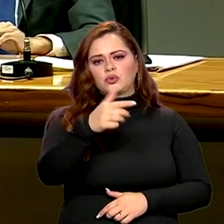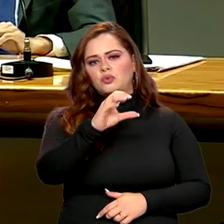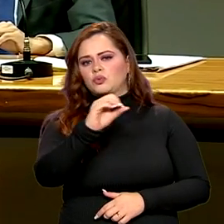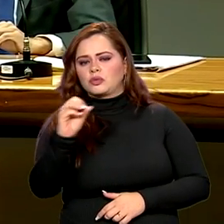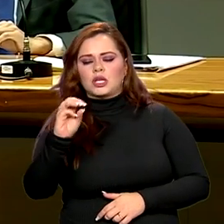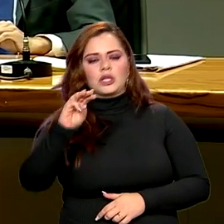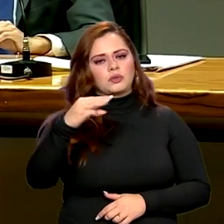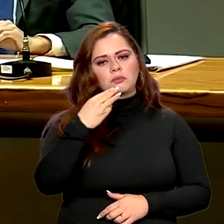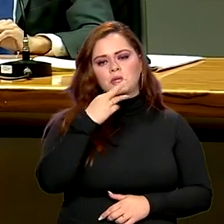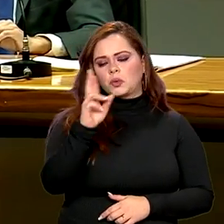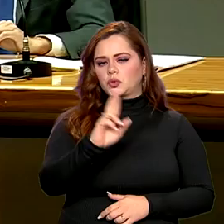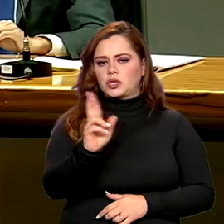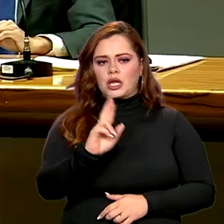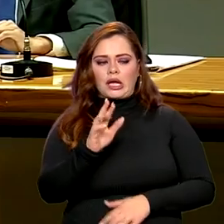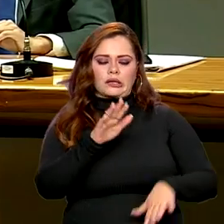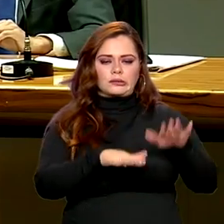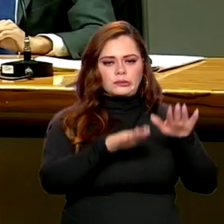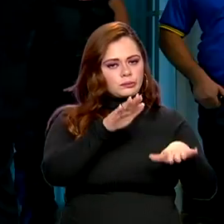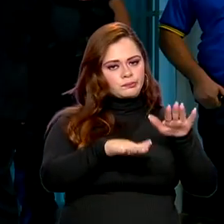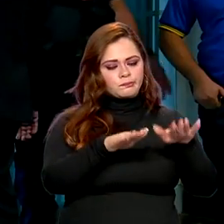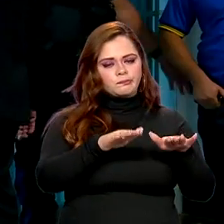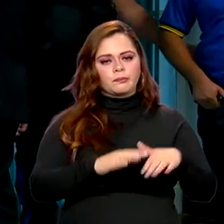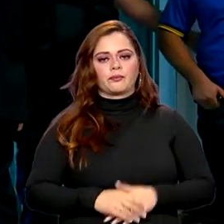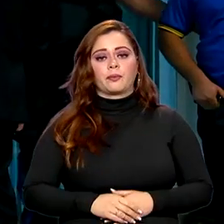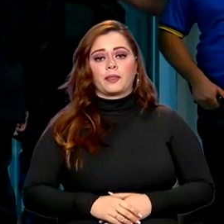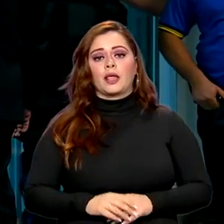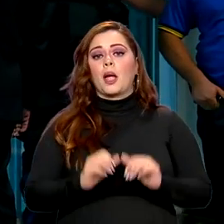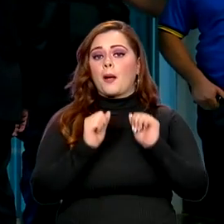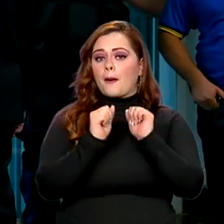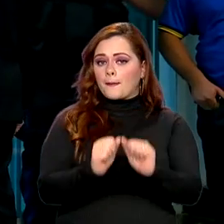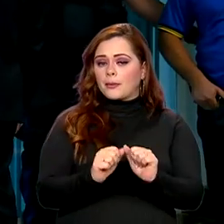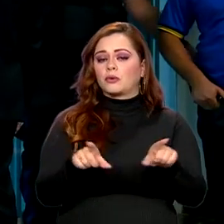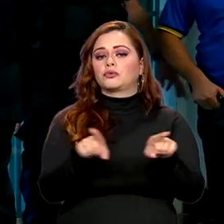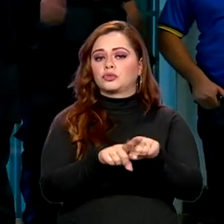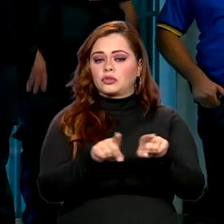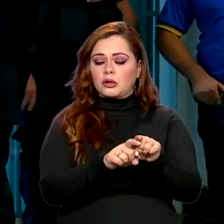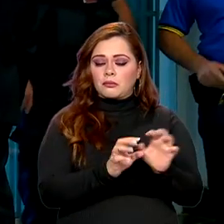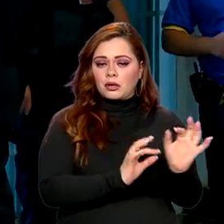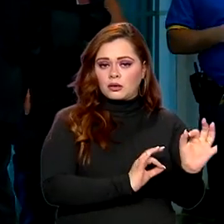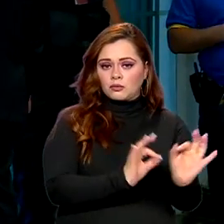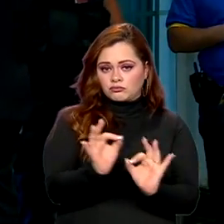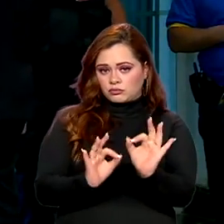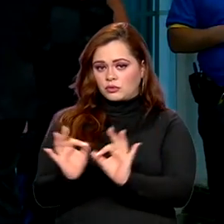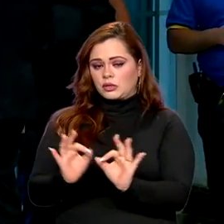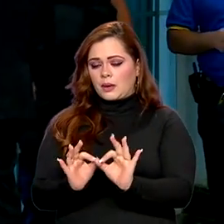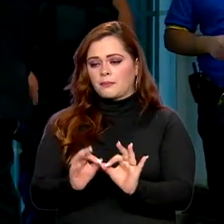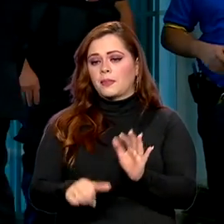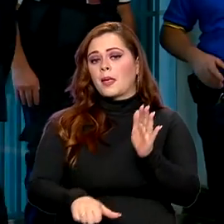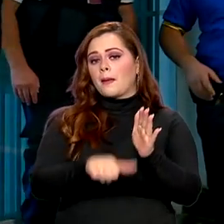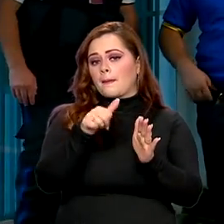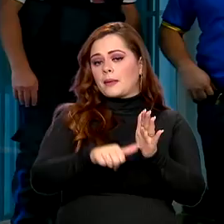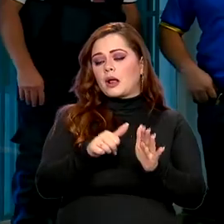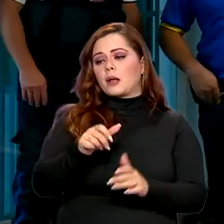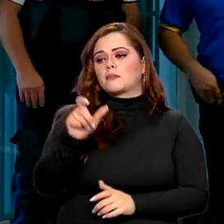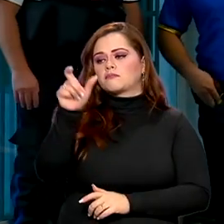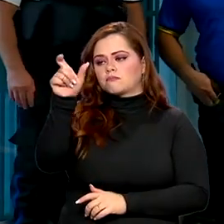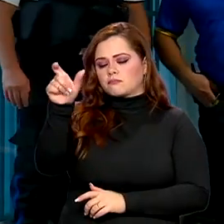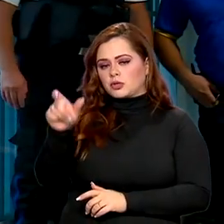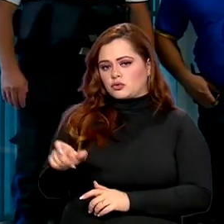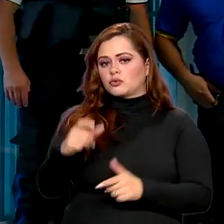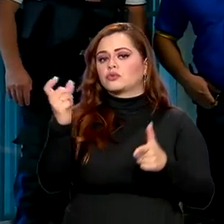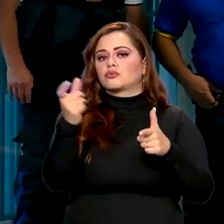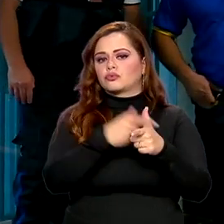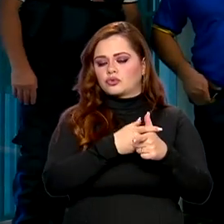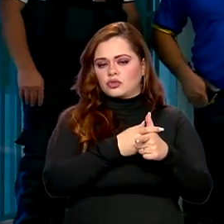R 100 e R 200 milhões, dependendo da adesão. Também podem participar, neste primeiro momento, pessoas físicas com dívidas